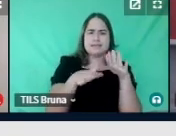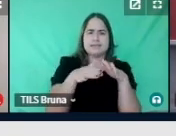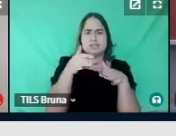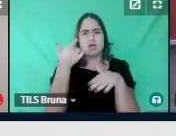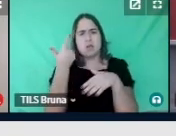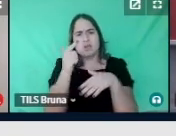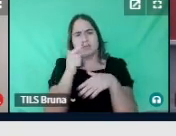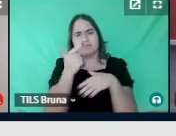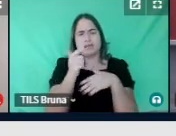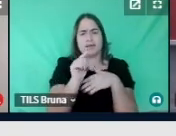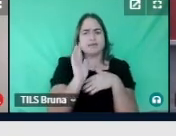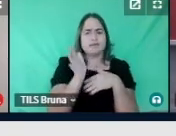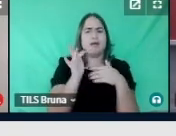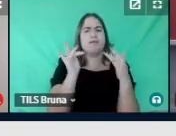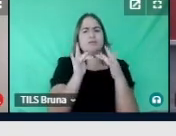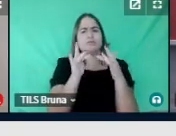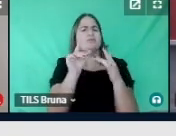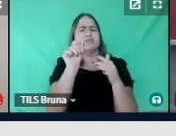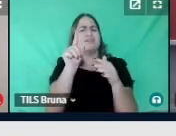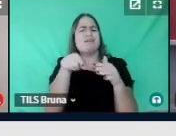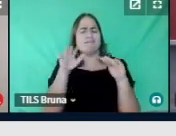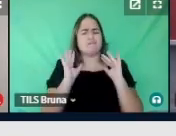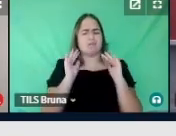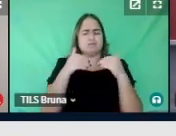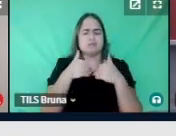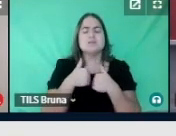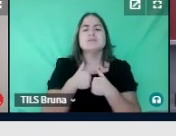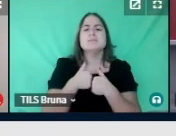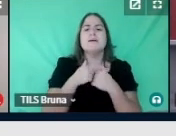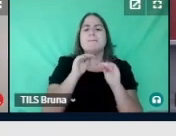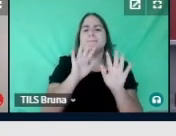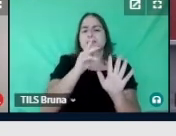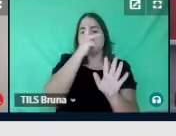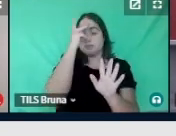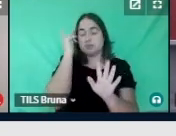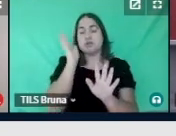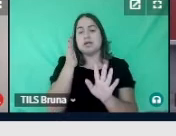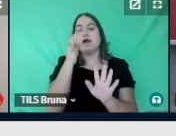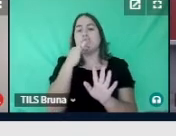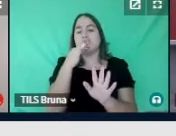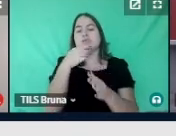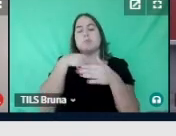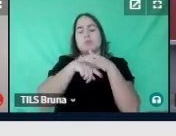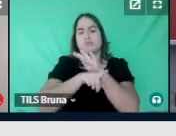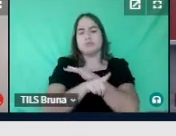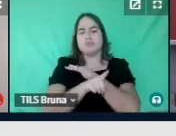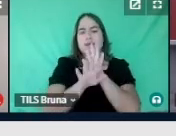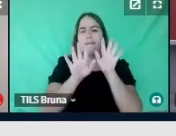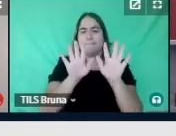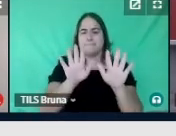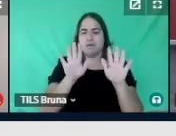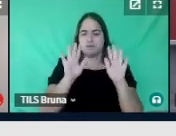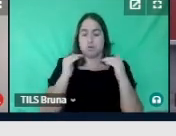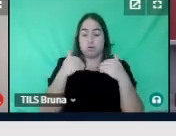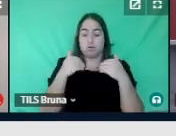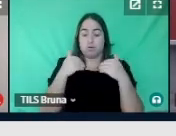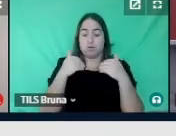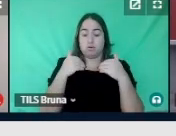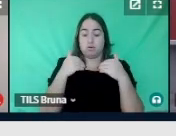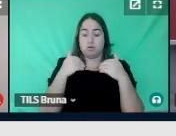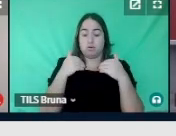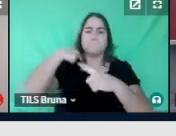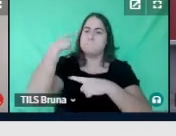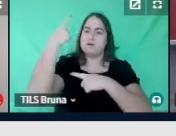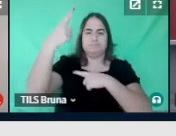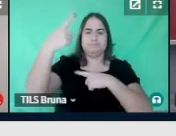tanta familiarização com o que é o autismo, então, para que as pessoas se familiarizem. Mas o autismo é muito mais do que isso aqui, tá,